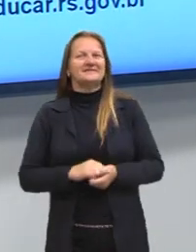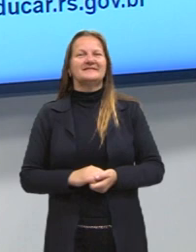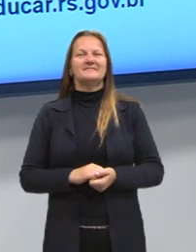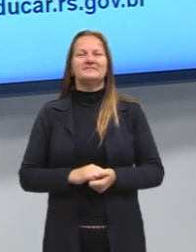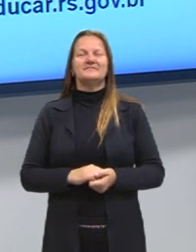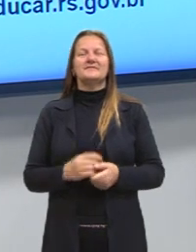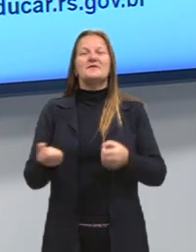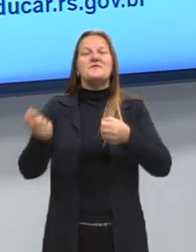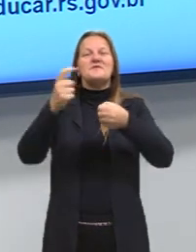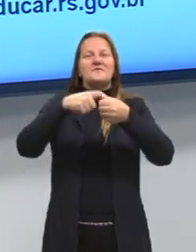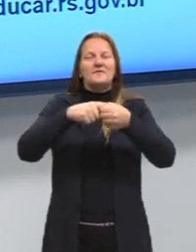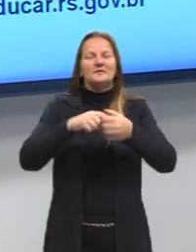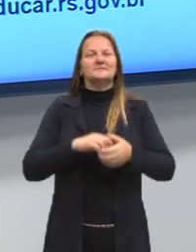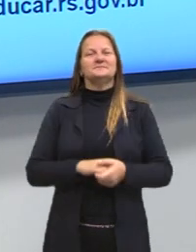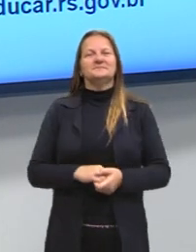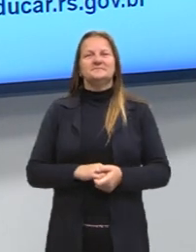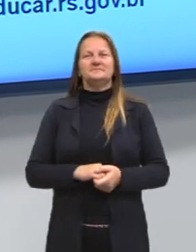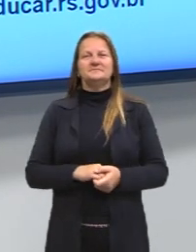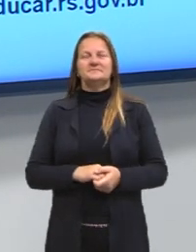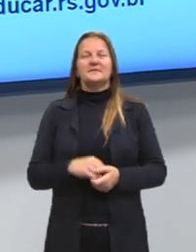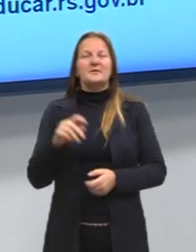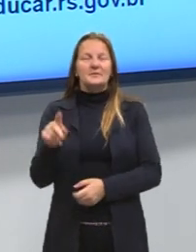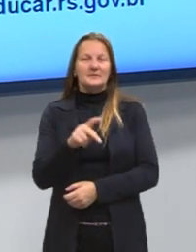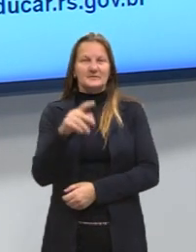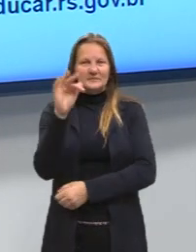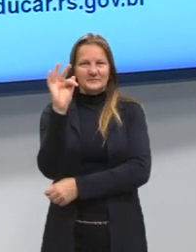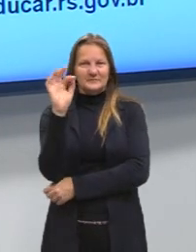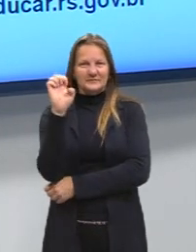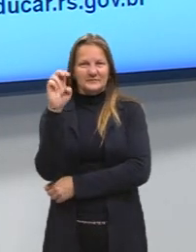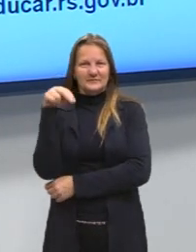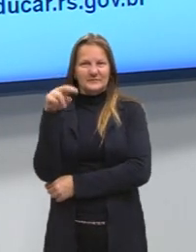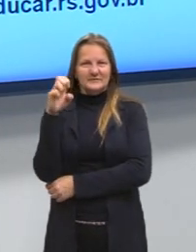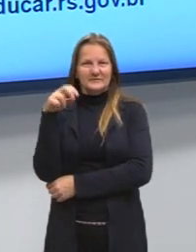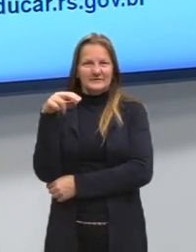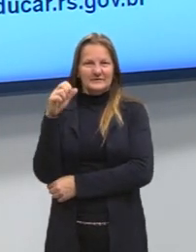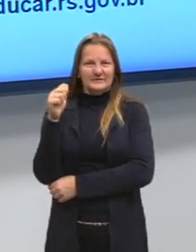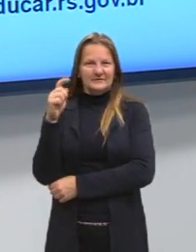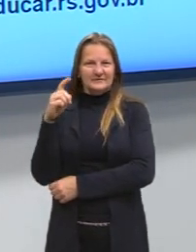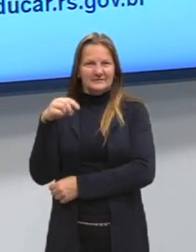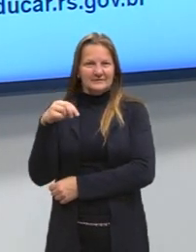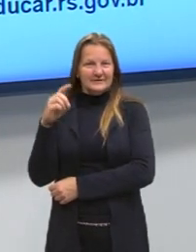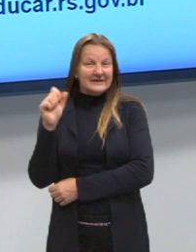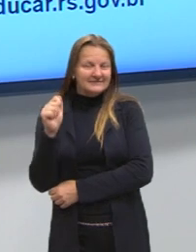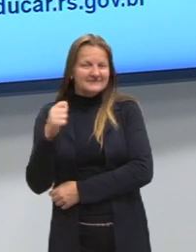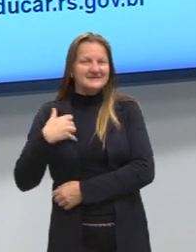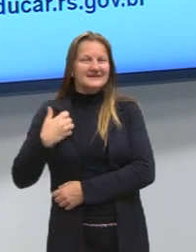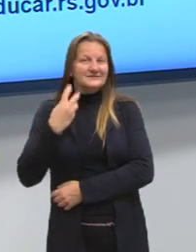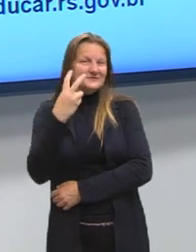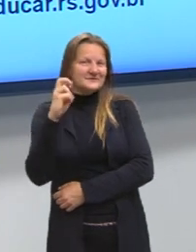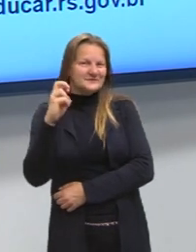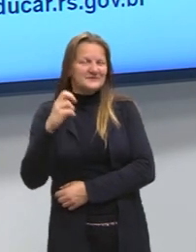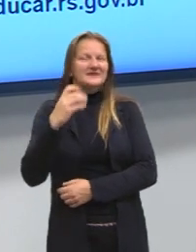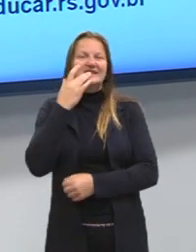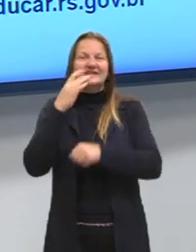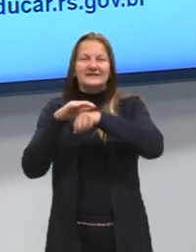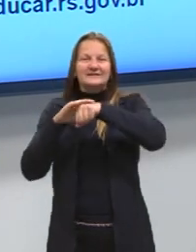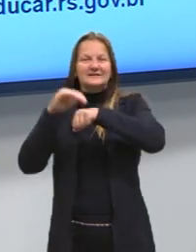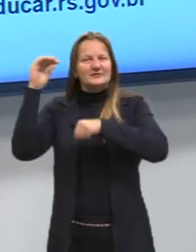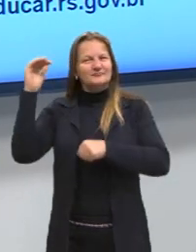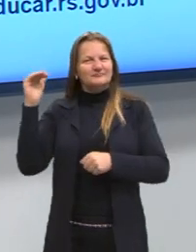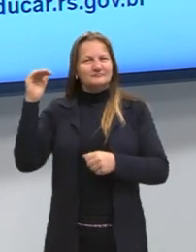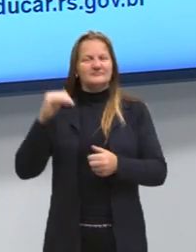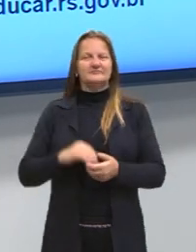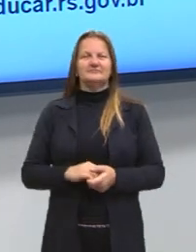Estamos de volta então. Eu sou a Prof. Fernanda, tenho 25 anos, sou branca, de baixa estatura,